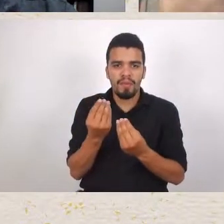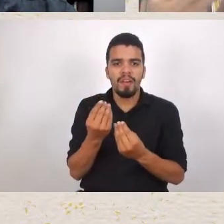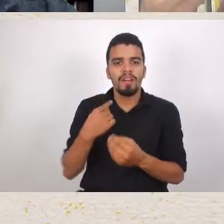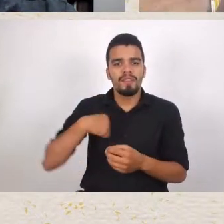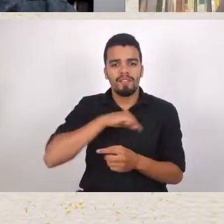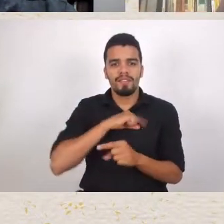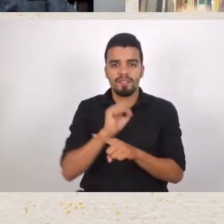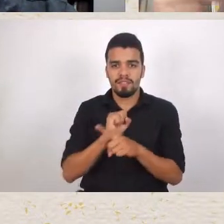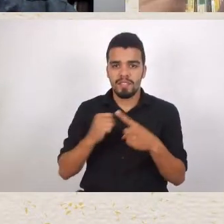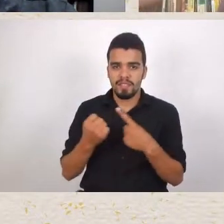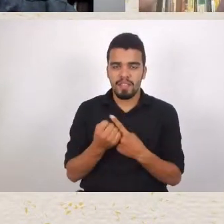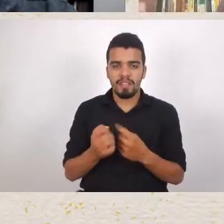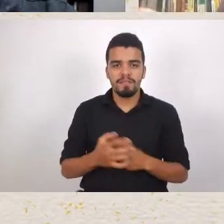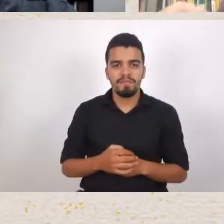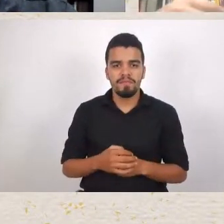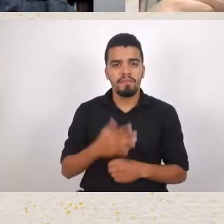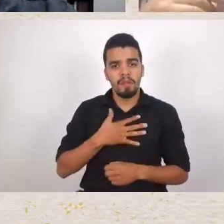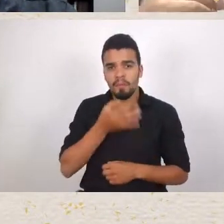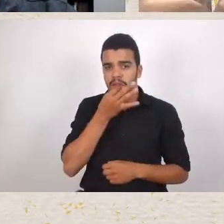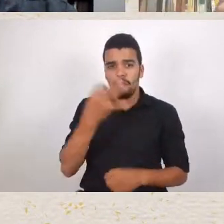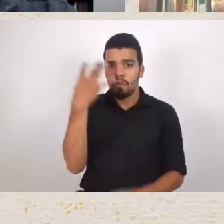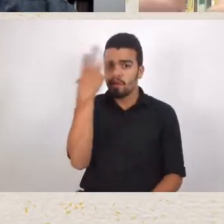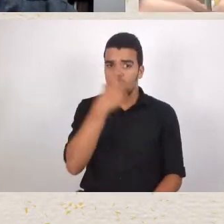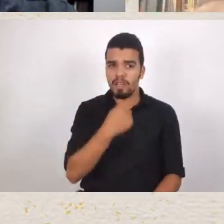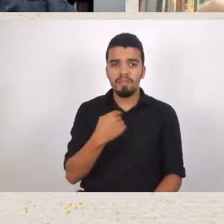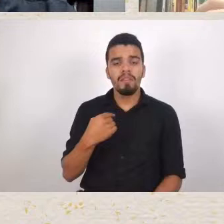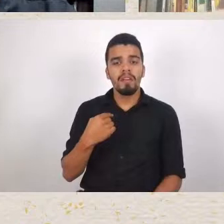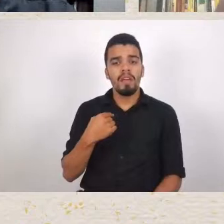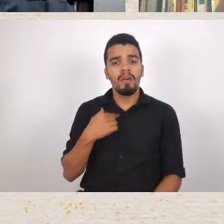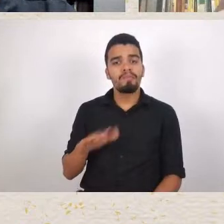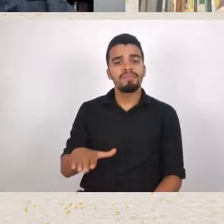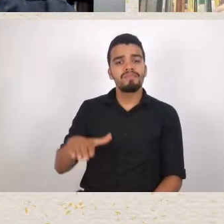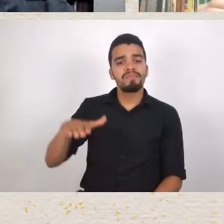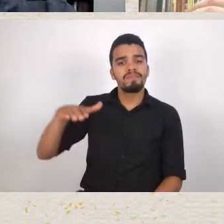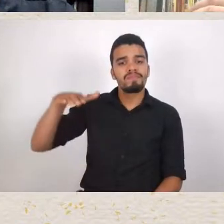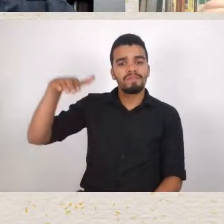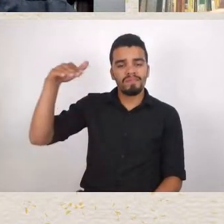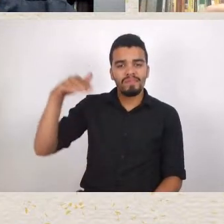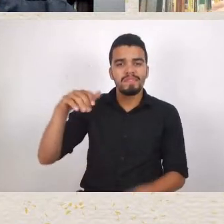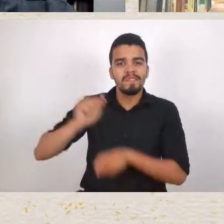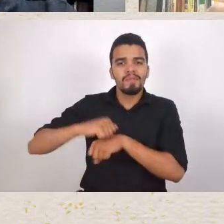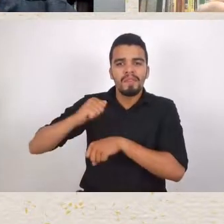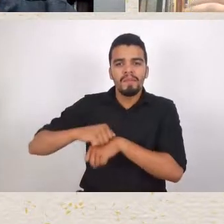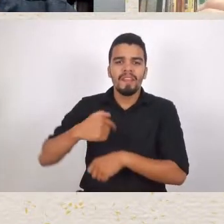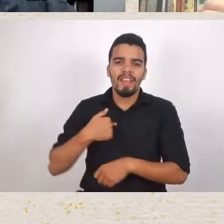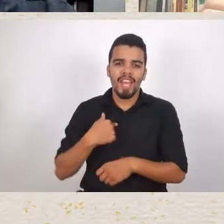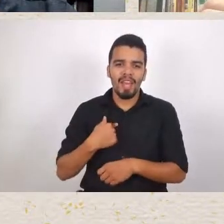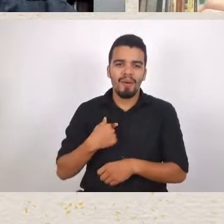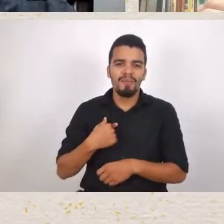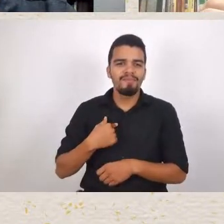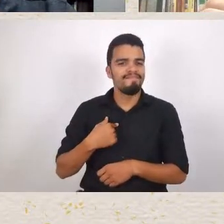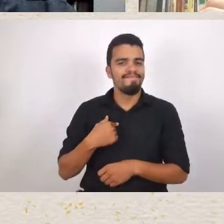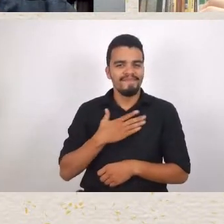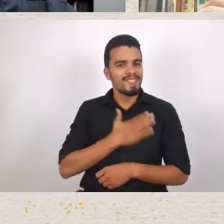fui criado Numa periferia Eu adorava ver O pica-pau Tom e Gerra Era muito próximo De mim